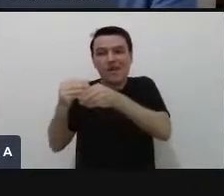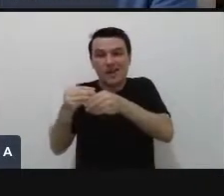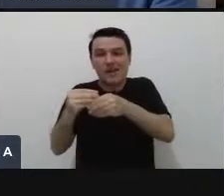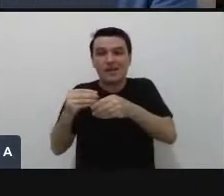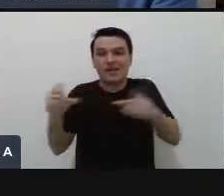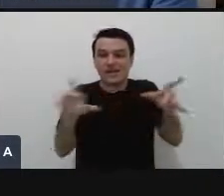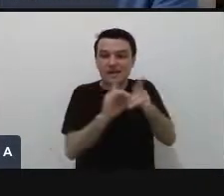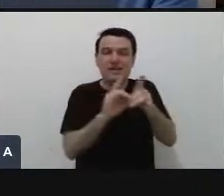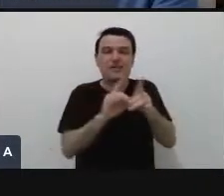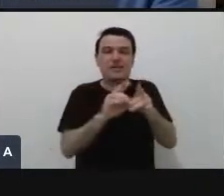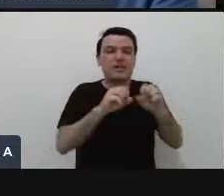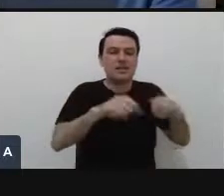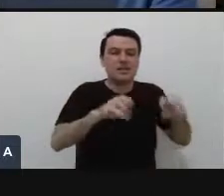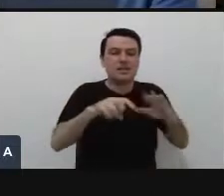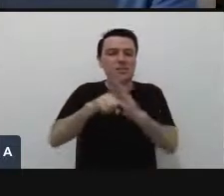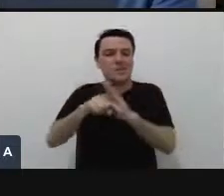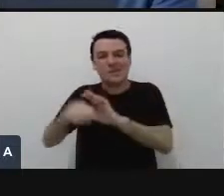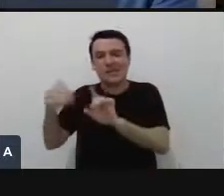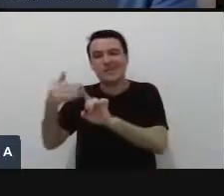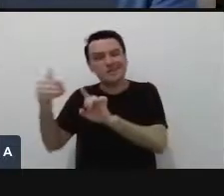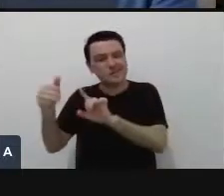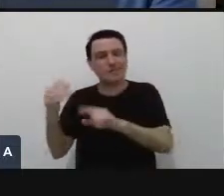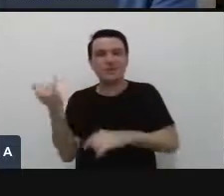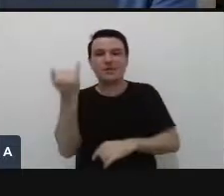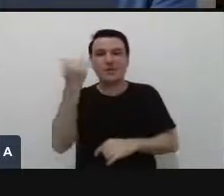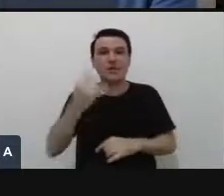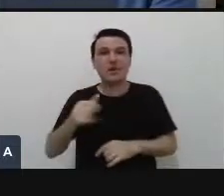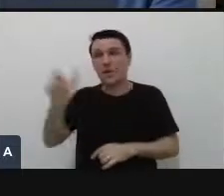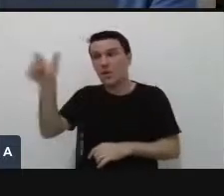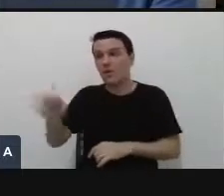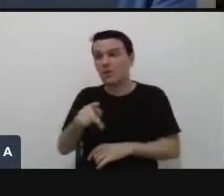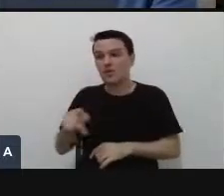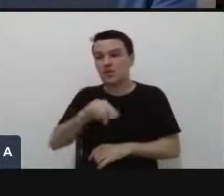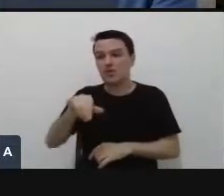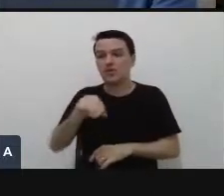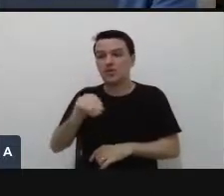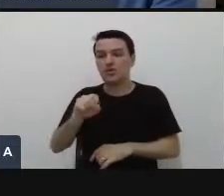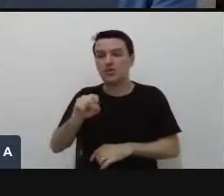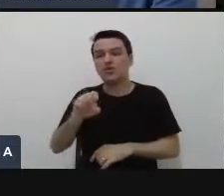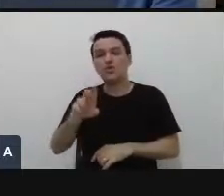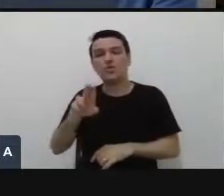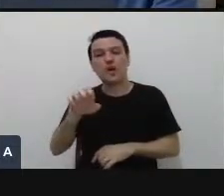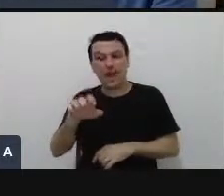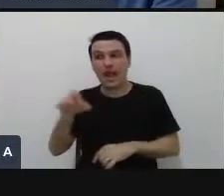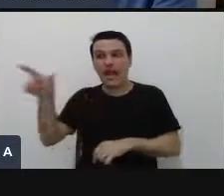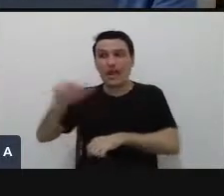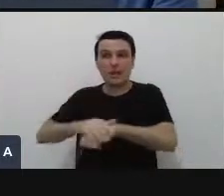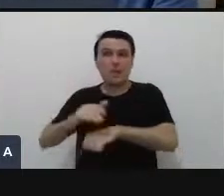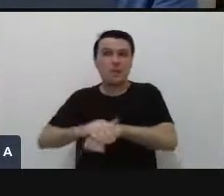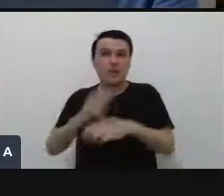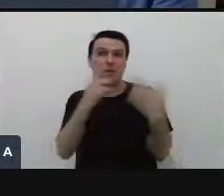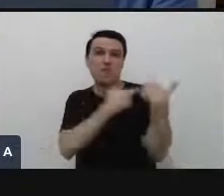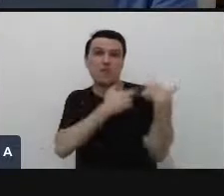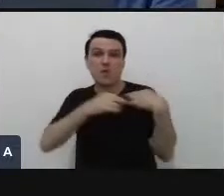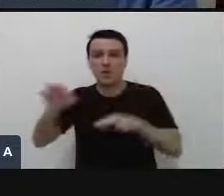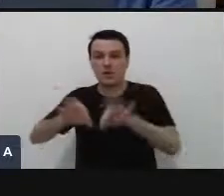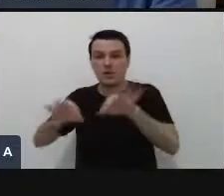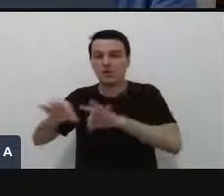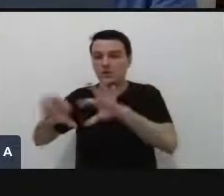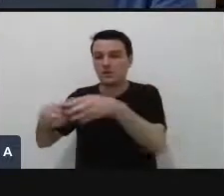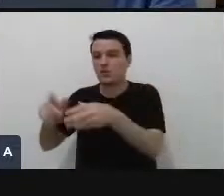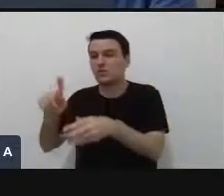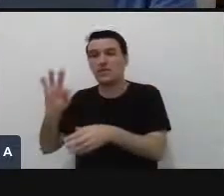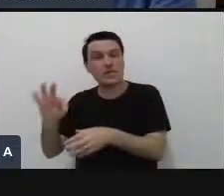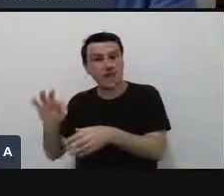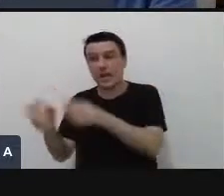o professor Josué está capitaneando o GT que está trabalhando essa questão de curricularizar a extensão do